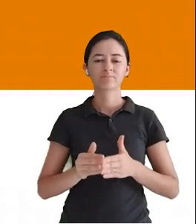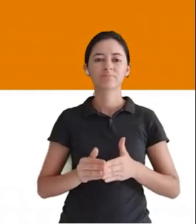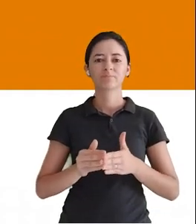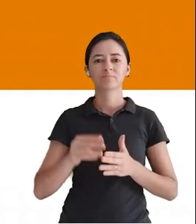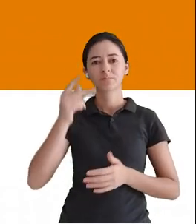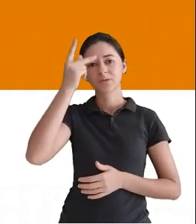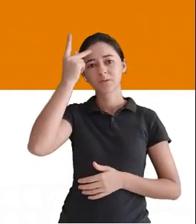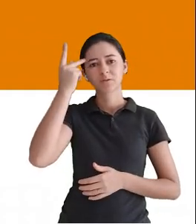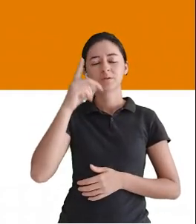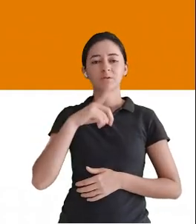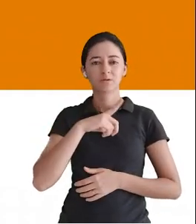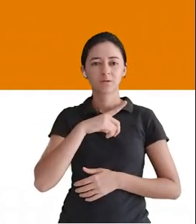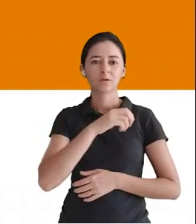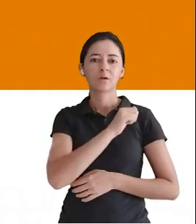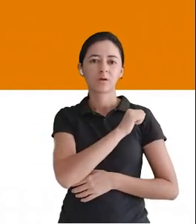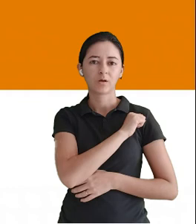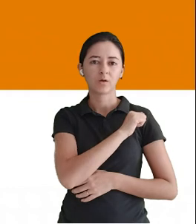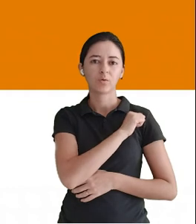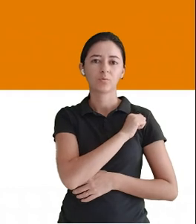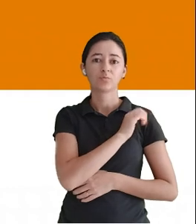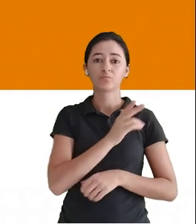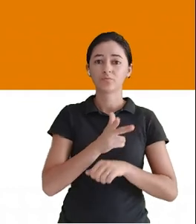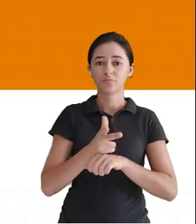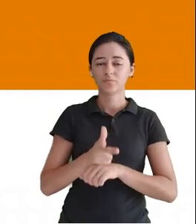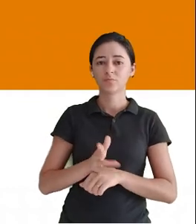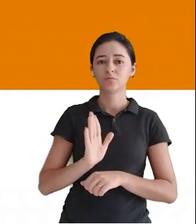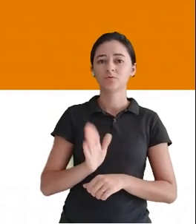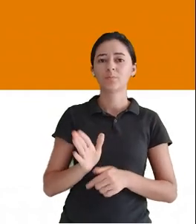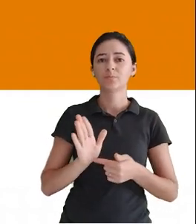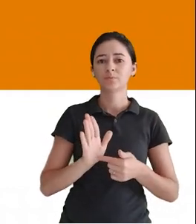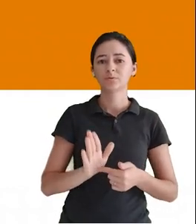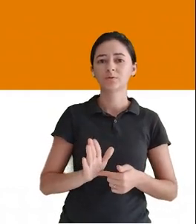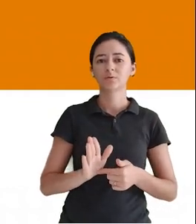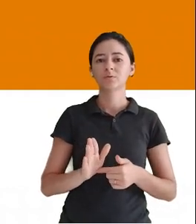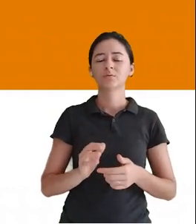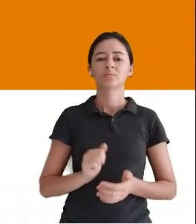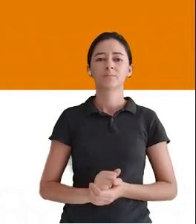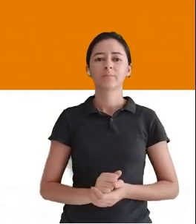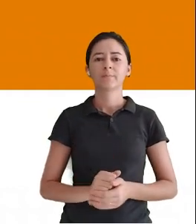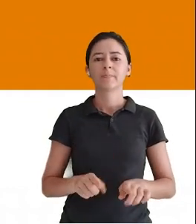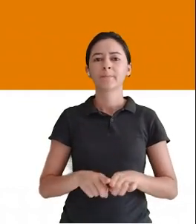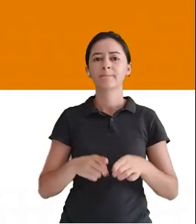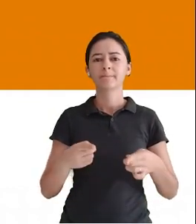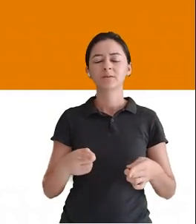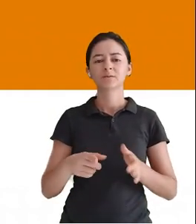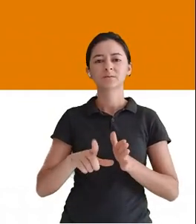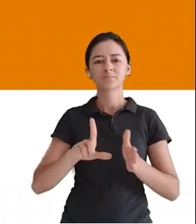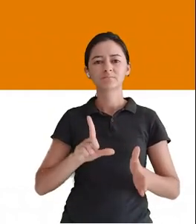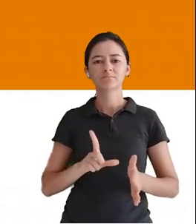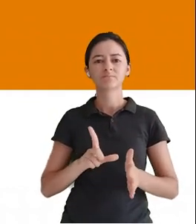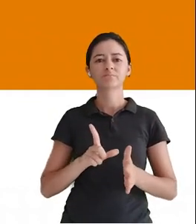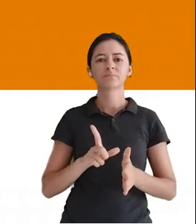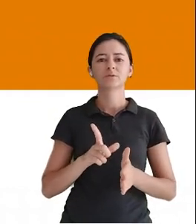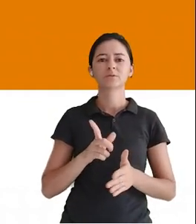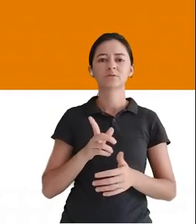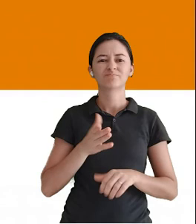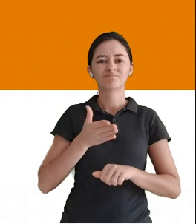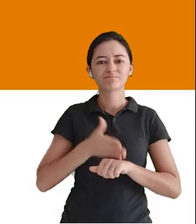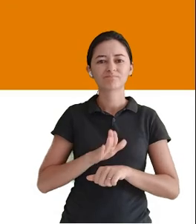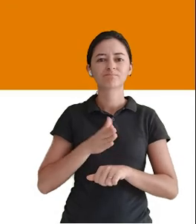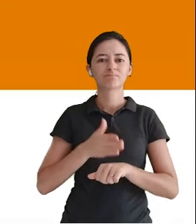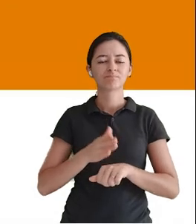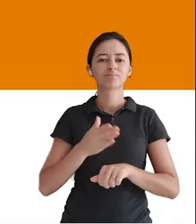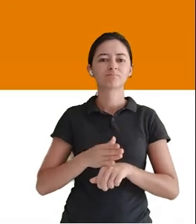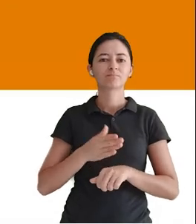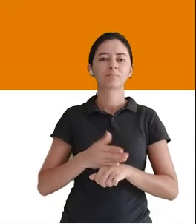Por favor Pessoal Vai ter aula de correção Já disponível Pra vocês Do exercício Da próxima aula Mas não assista Antes